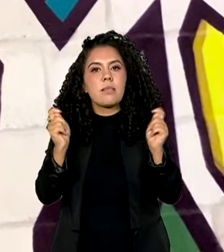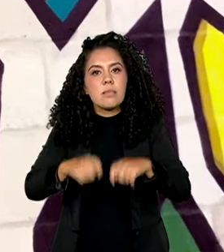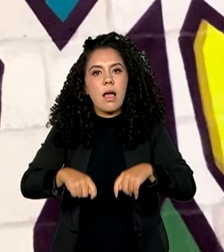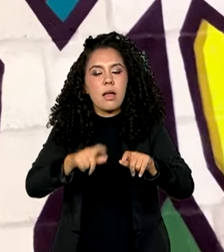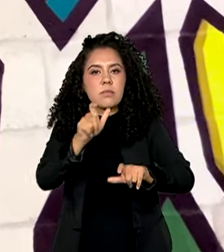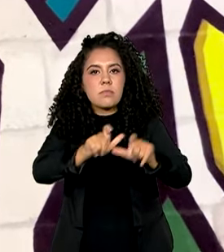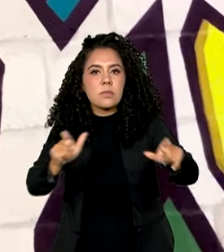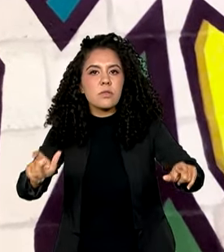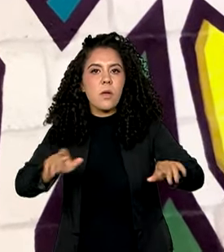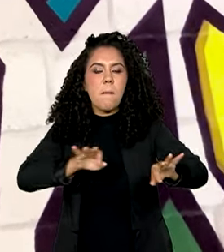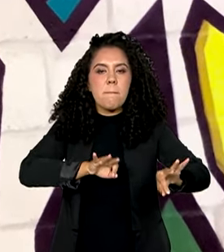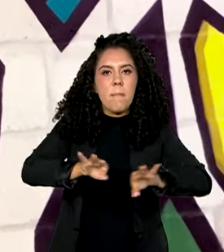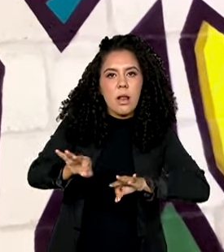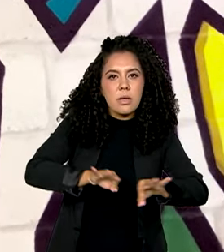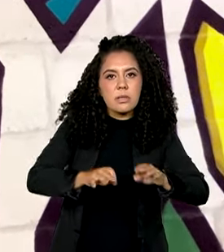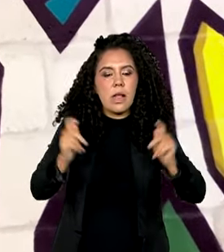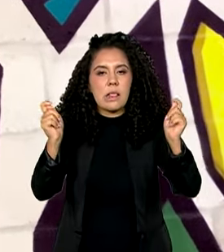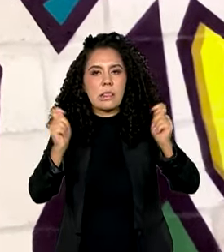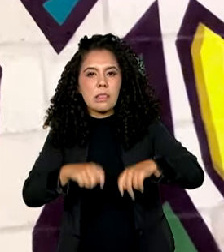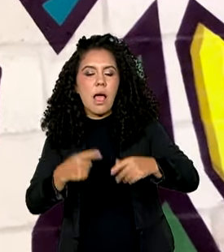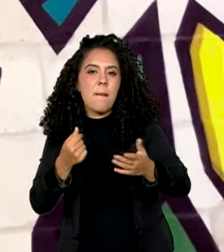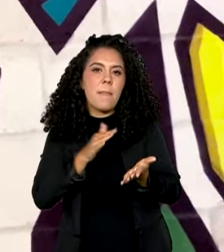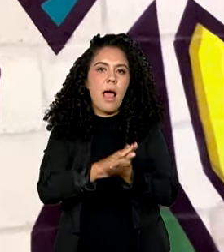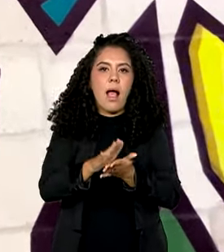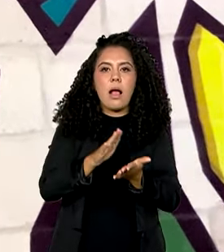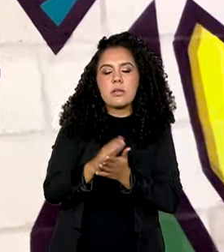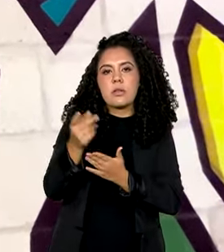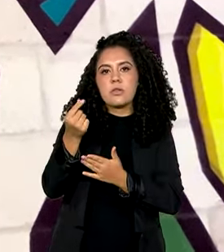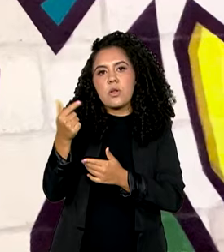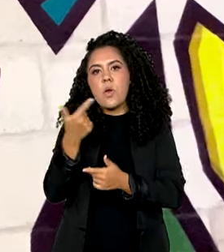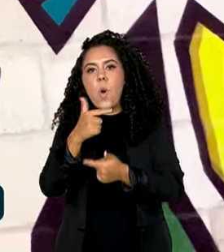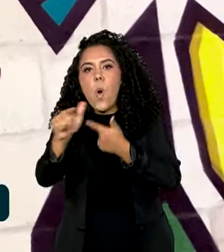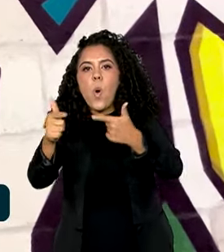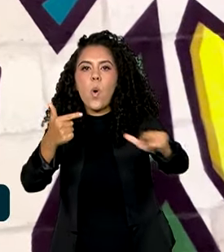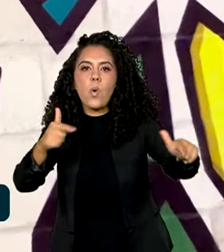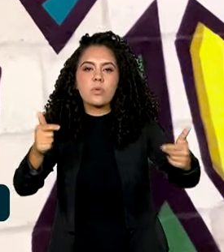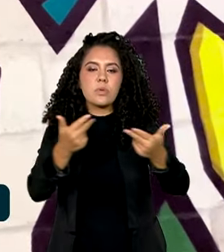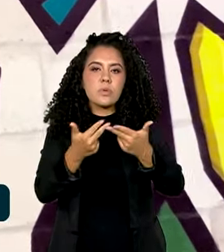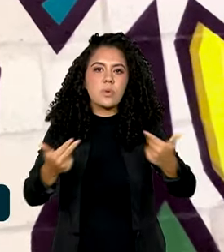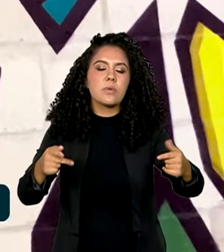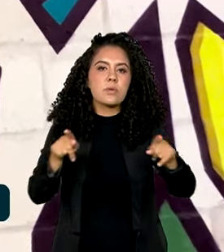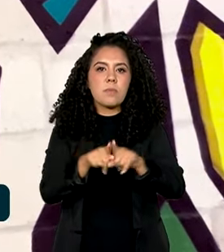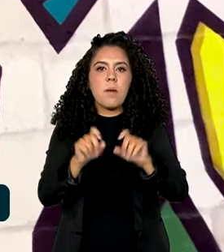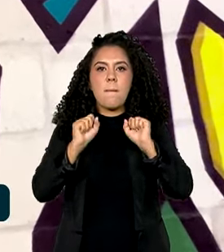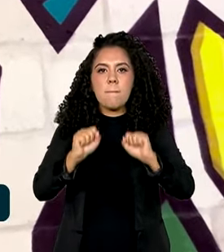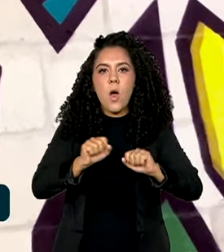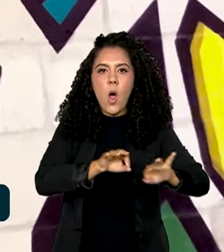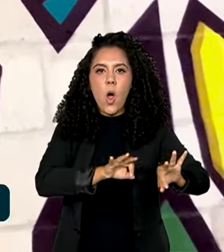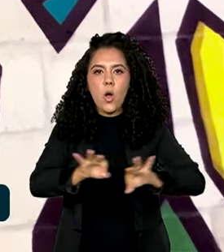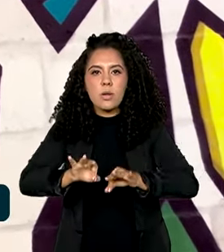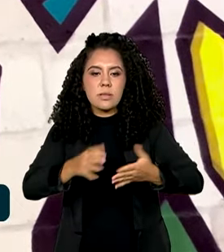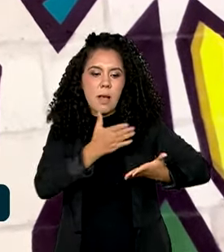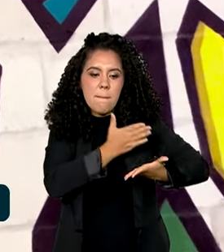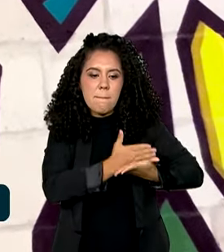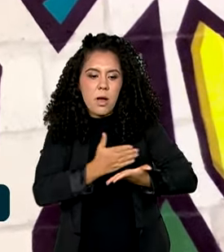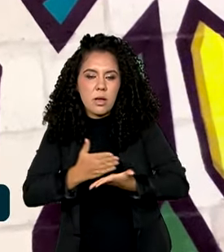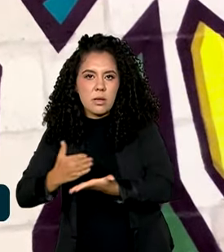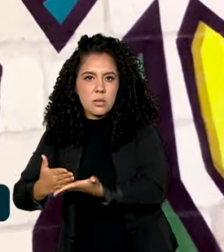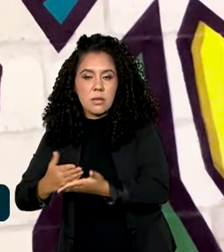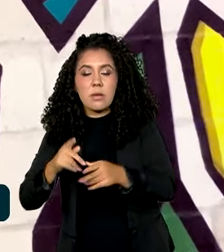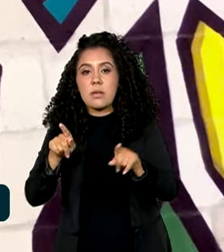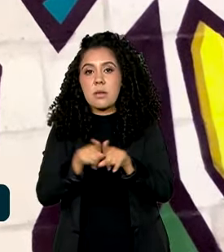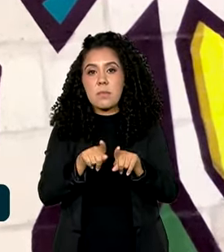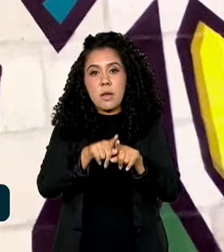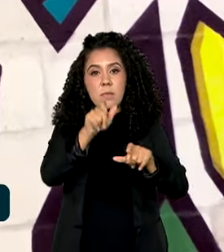planejar, possam gastar o dinheiro delas em outras coisas que elas precisam investir. Elas possam organizar os seus parcelamentos, porque as pessoas, principalmente as que